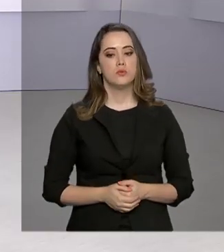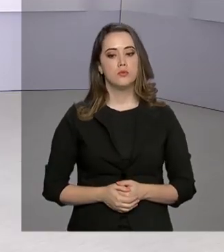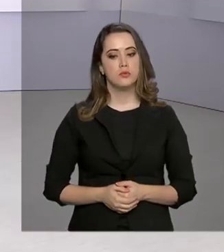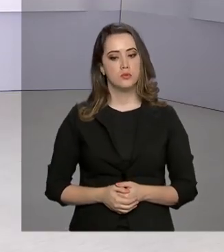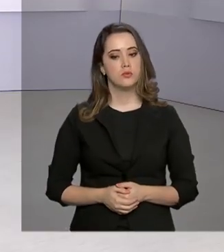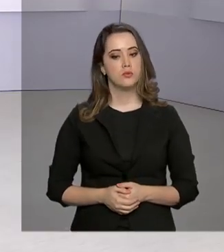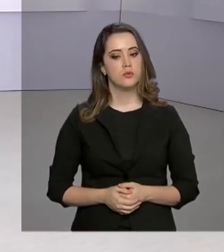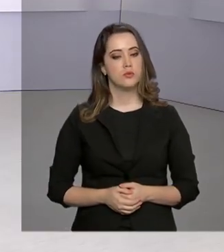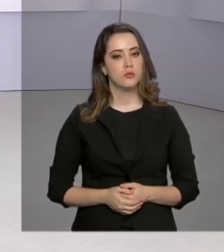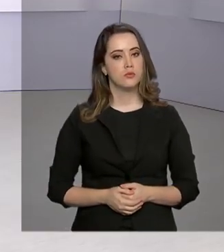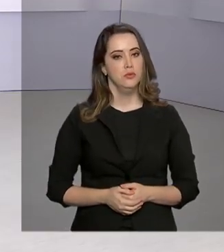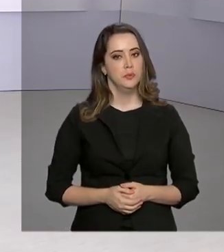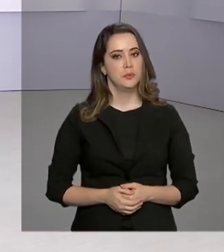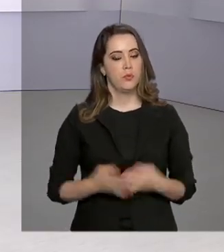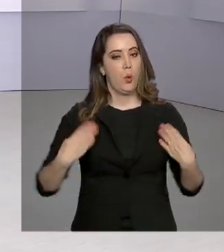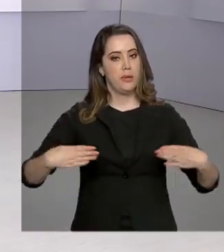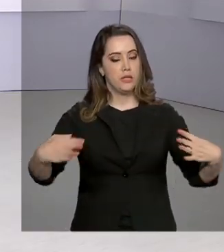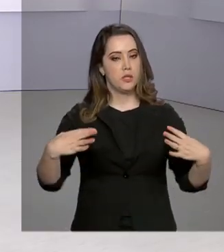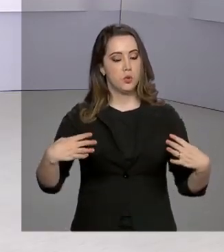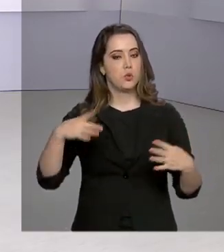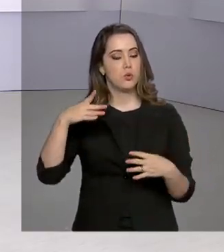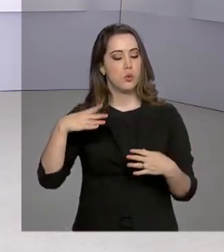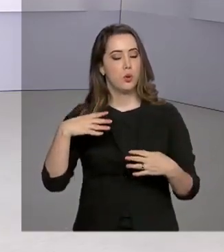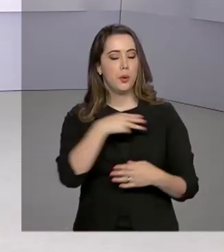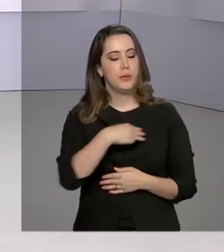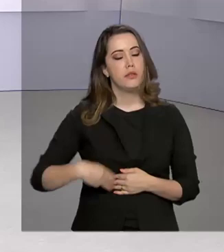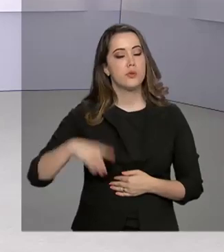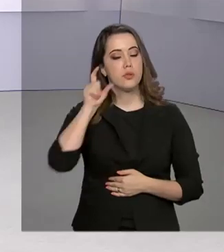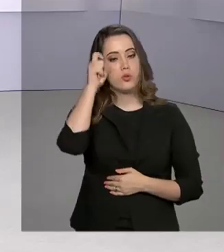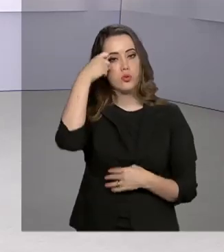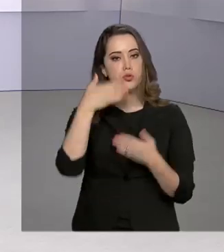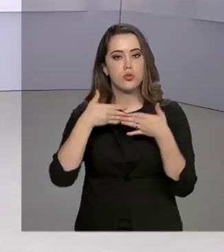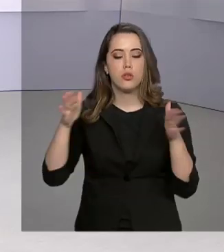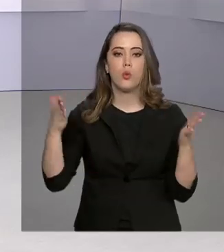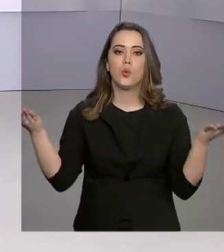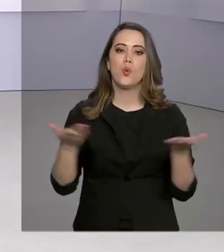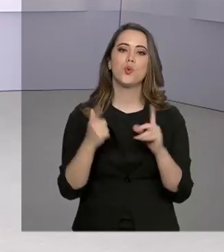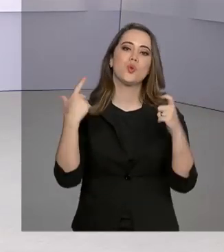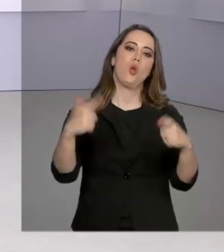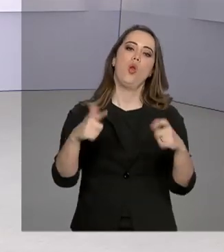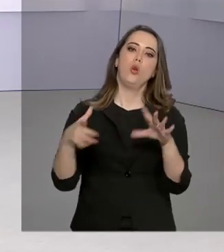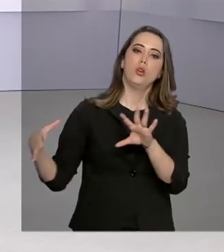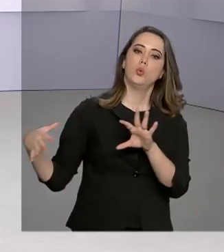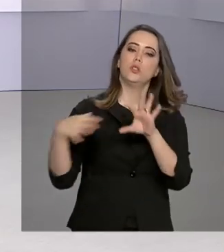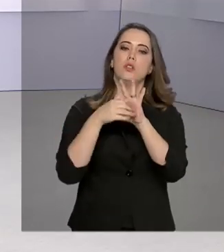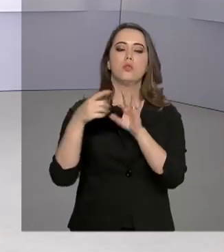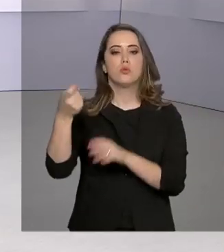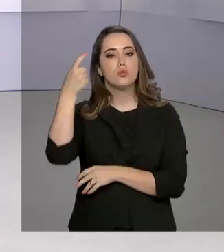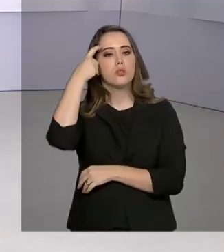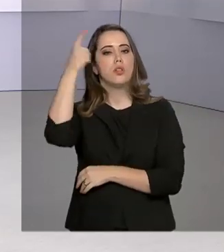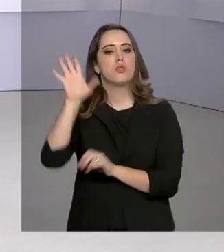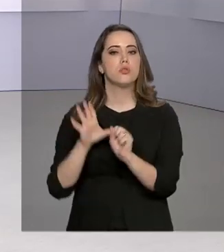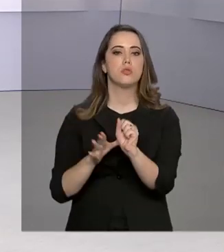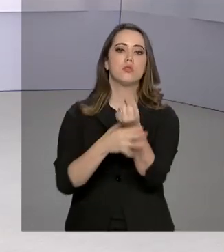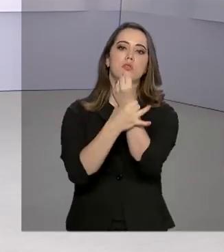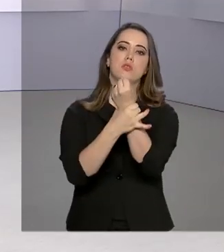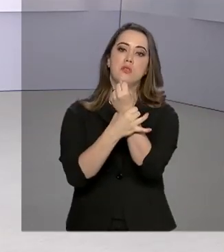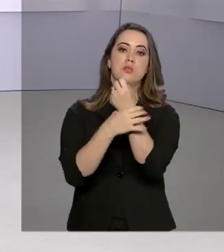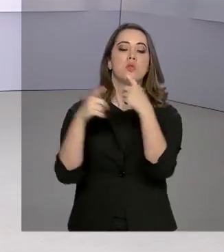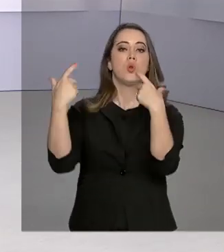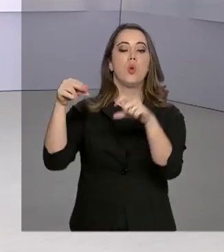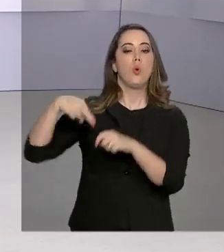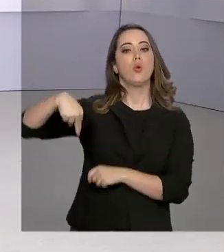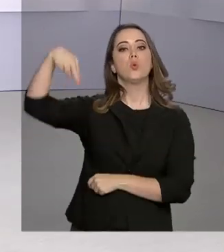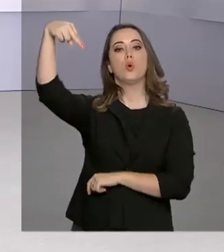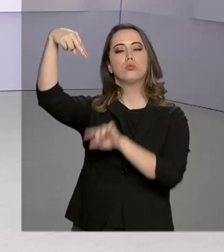ministro da Justiça e Segurança Pública, Sérgio Moro, inaugurou hoje o Centro Integrado de Inteligência de Segurança Pública Regional